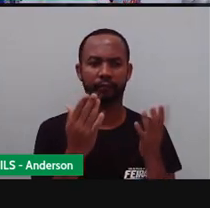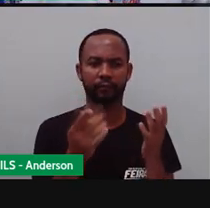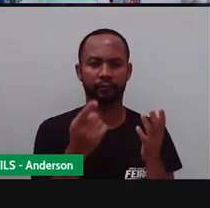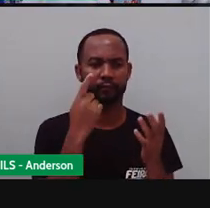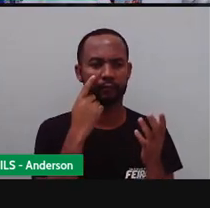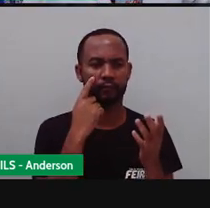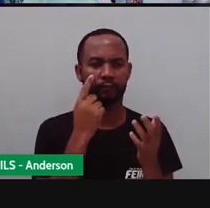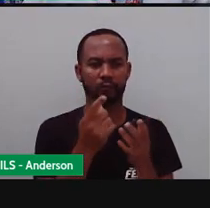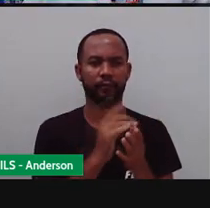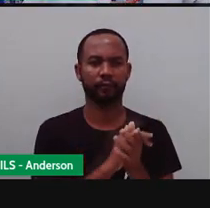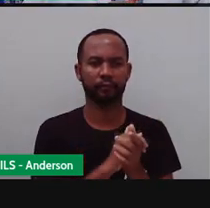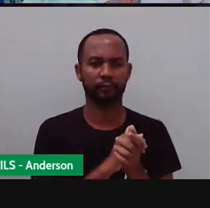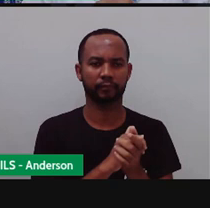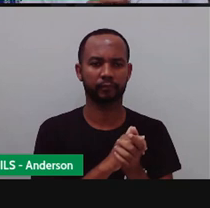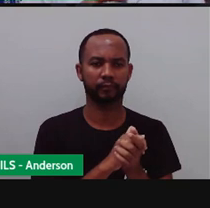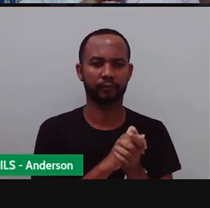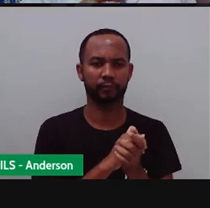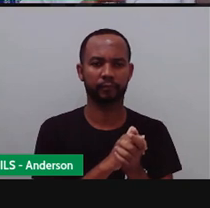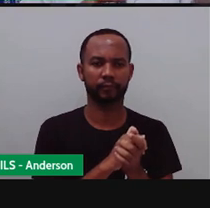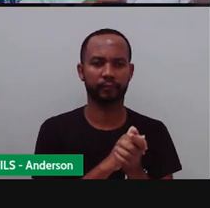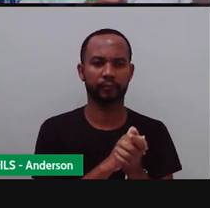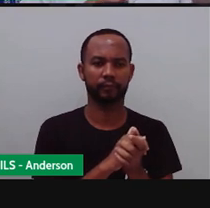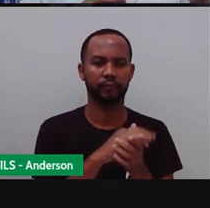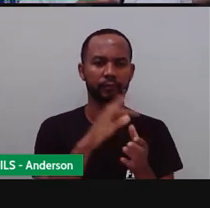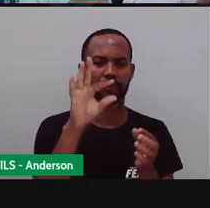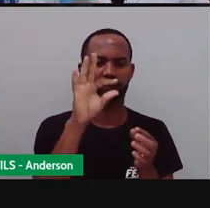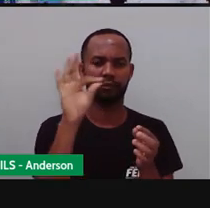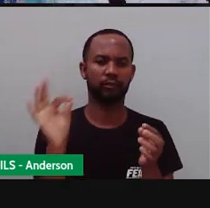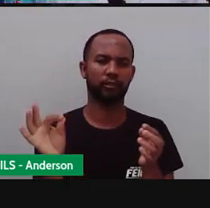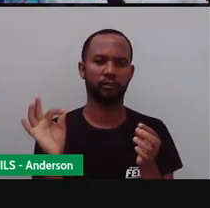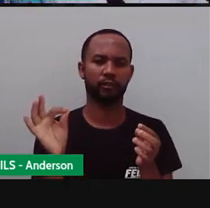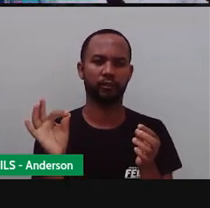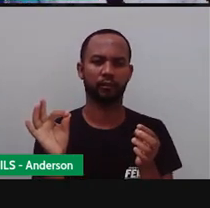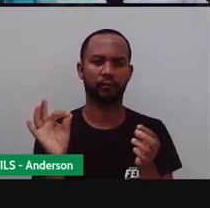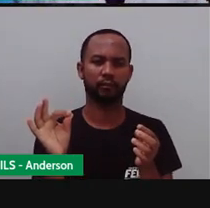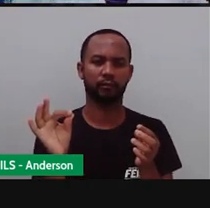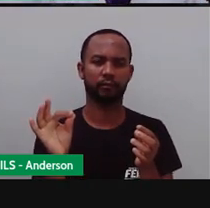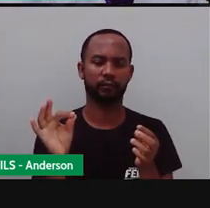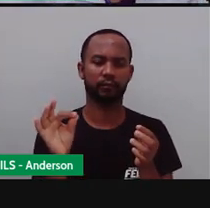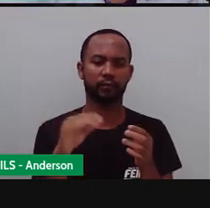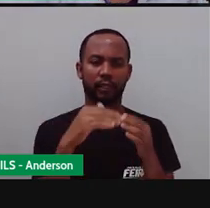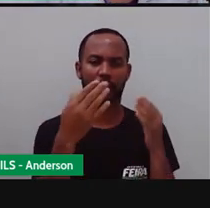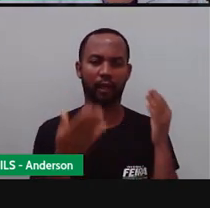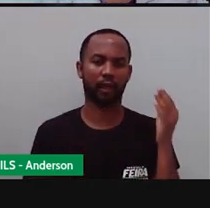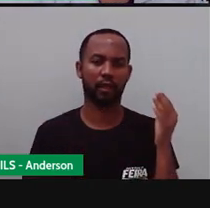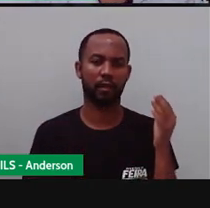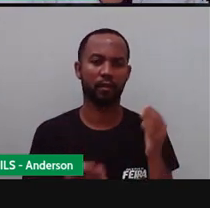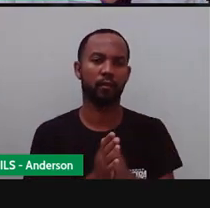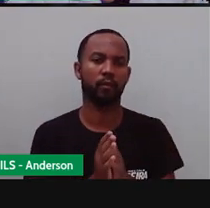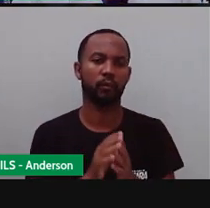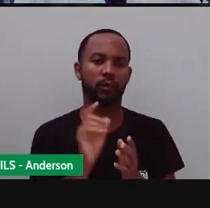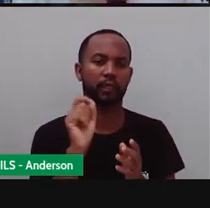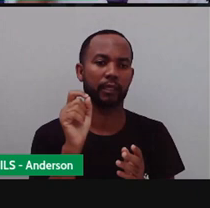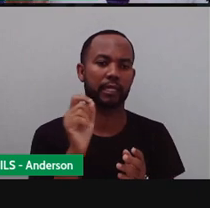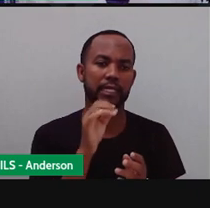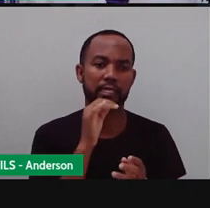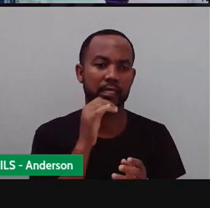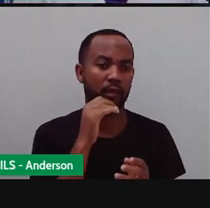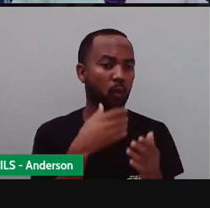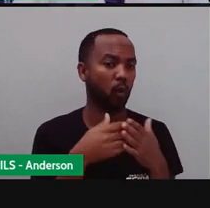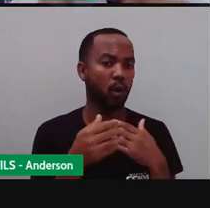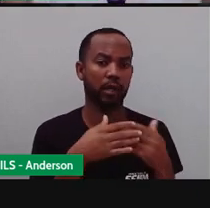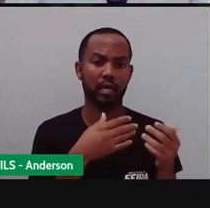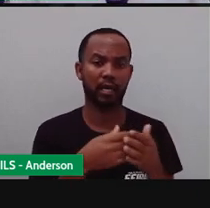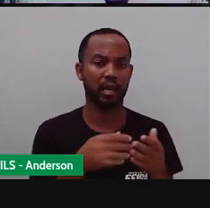E aqui seria mais ou menos isso. Se eu tiro essa base aqui, ó, nem mexi e já caiu. Pois é. Você tira um